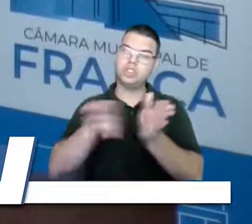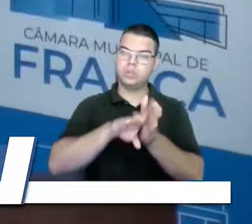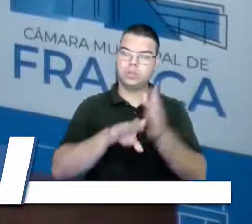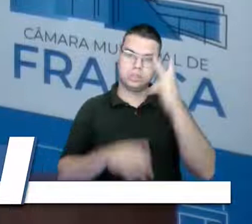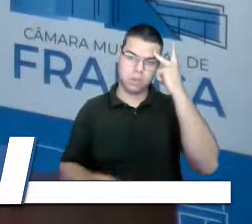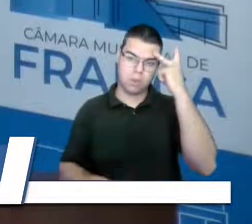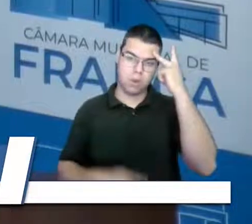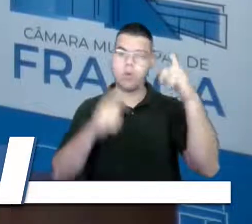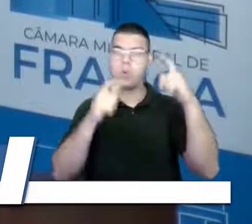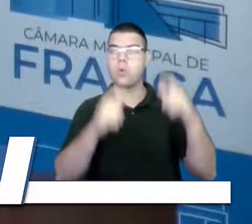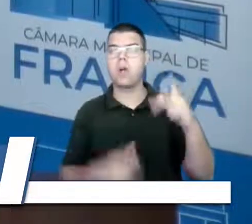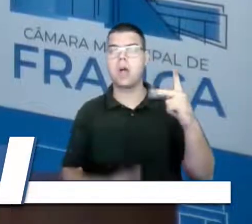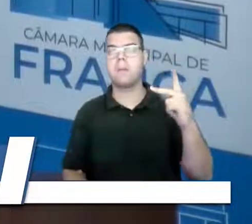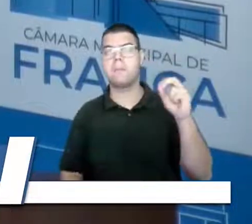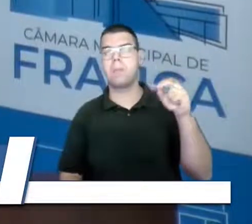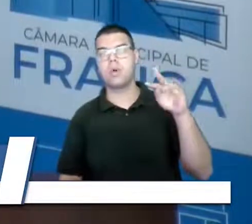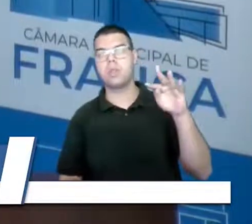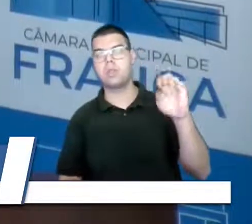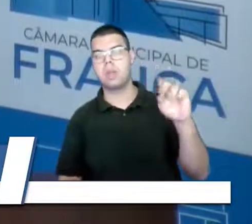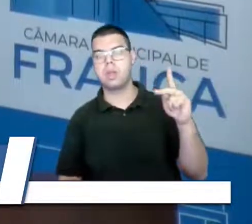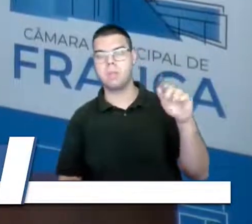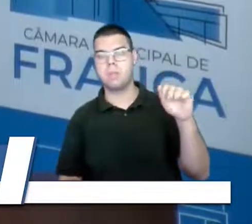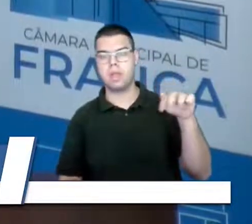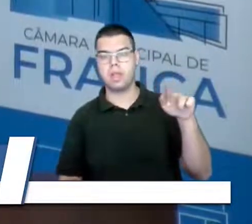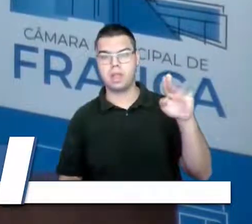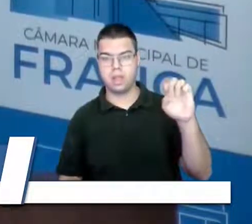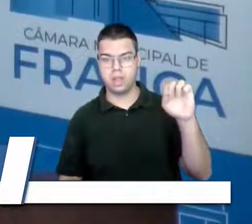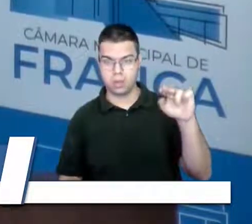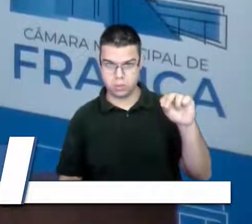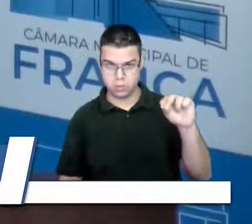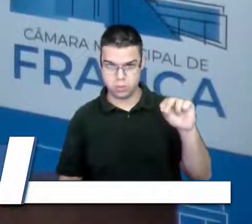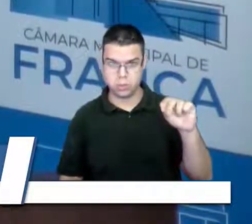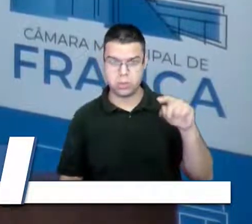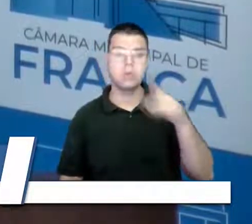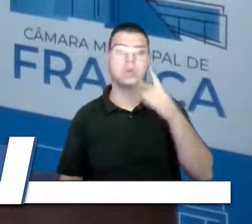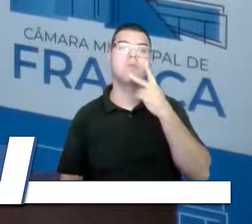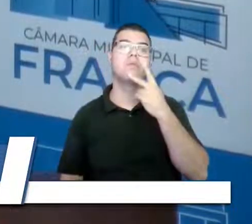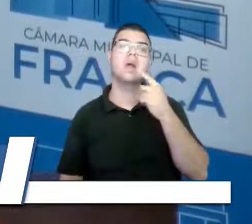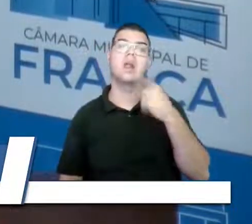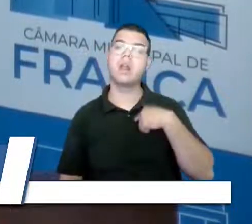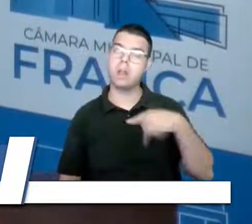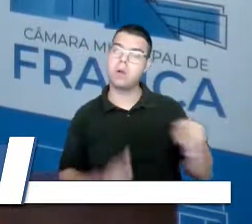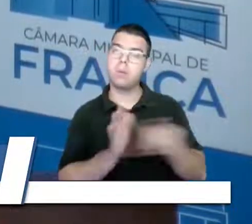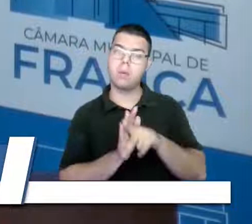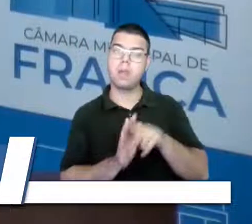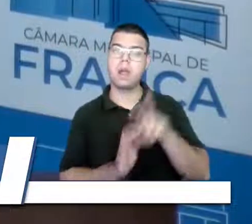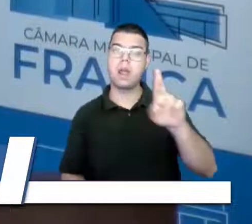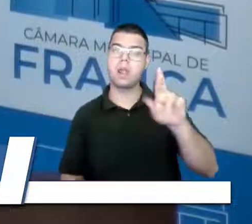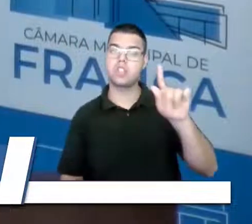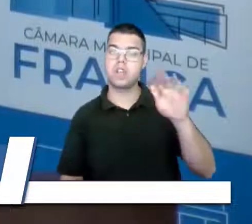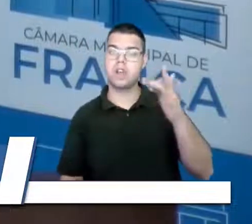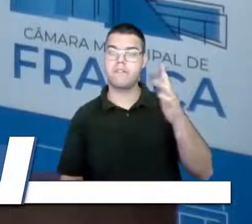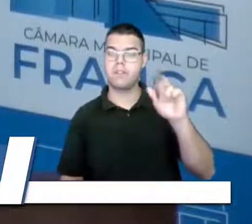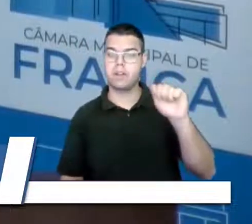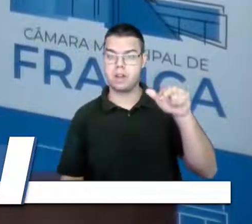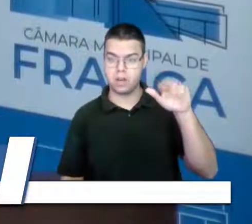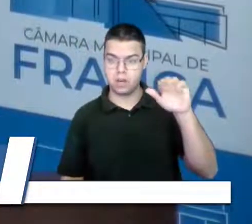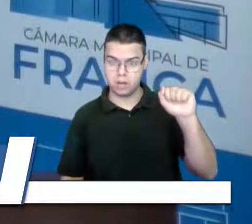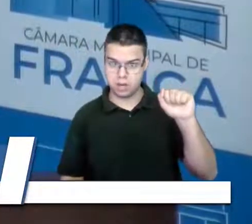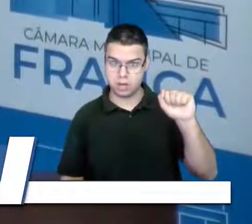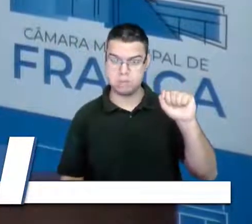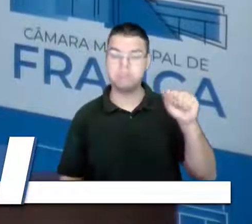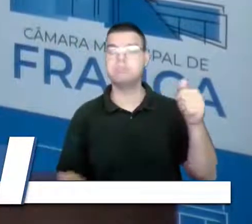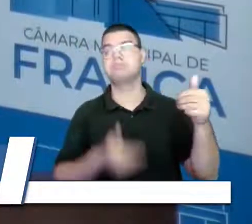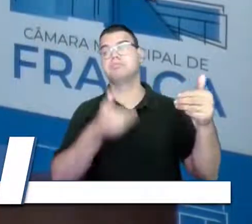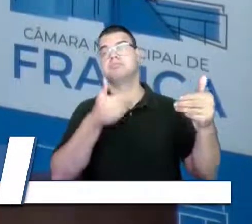setor da cidade, em São Paulo, da Sabesp, quando você fala, eu sou da RG Franca, o tratamento é diferenciado.